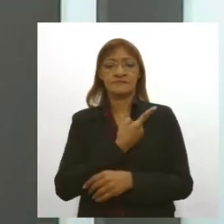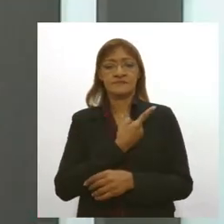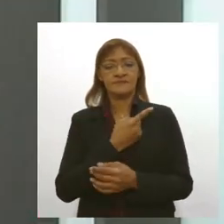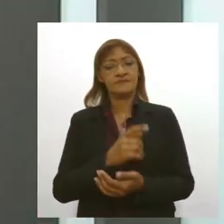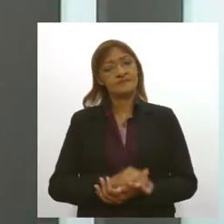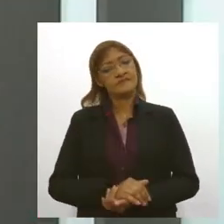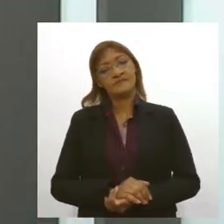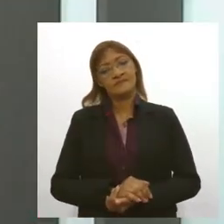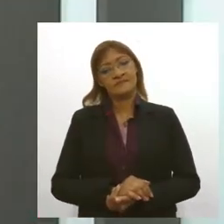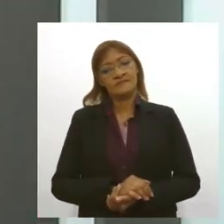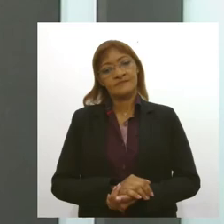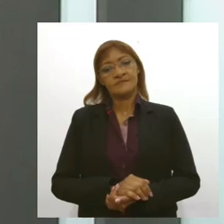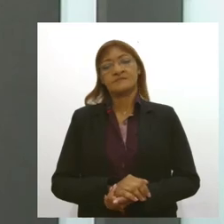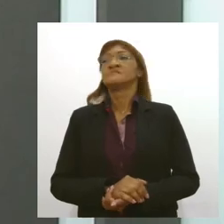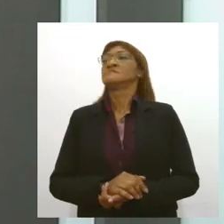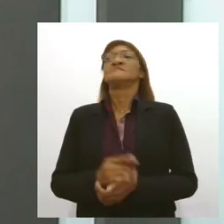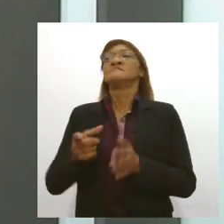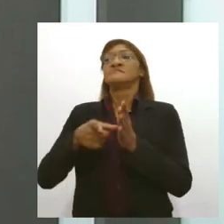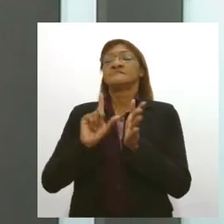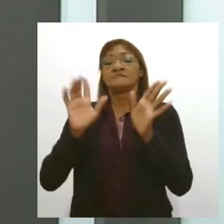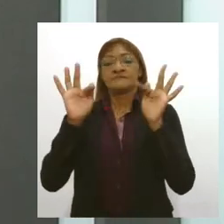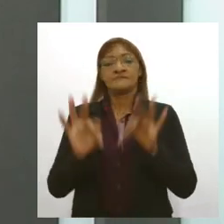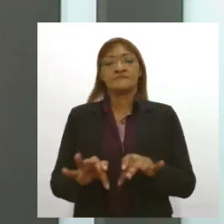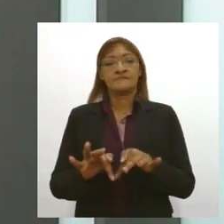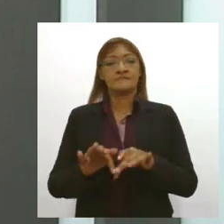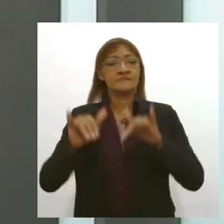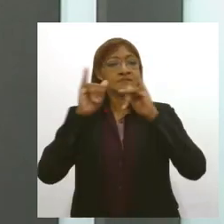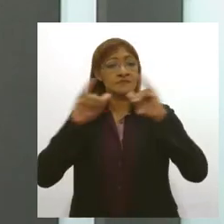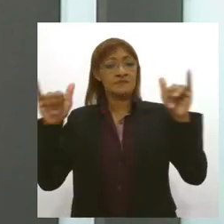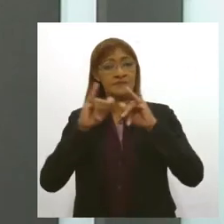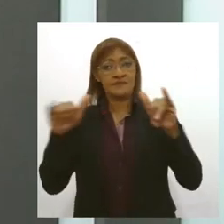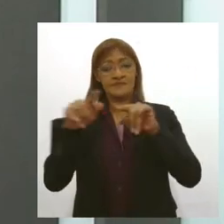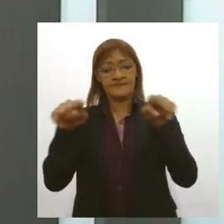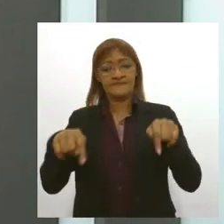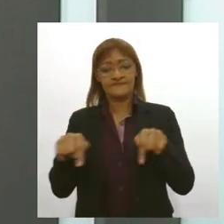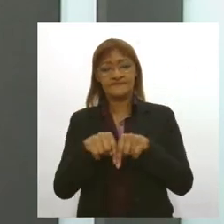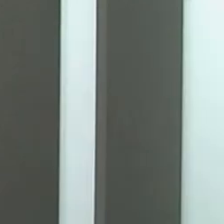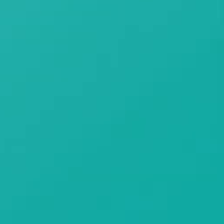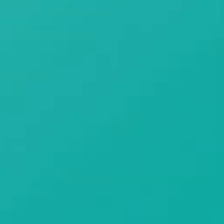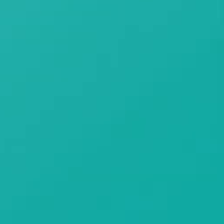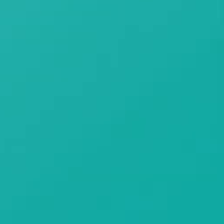com certeza e antes de encerrar vamos com as notícias da agência de notícias